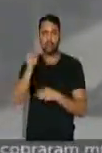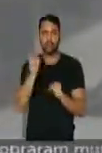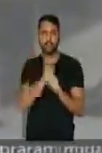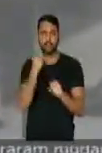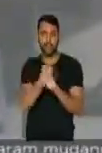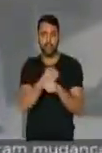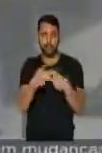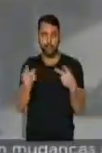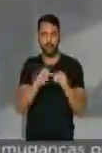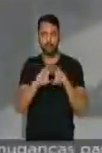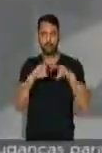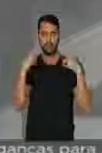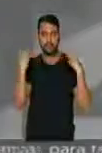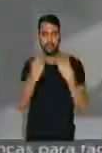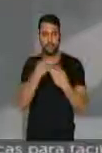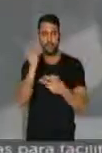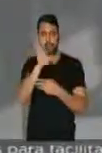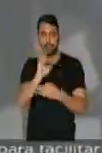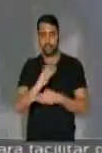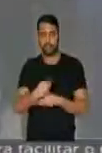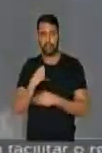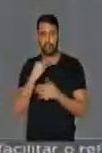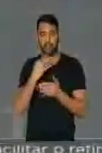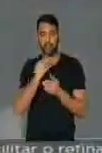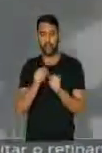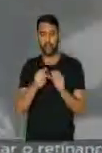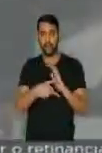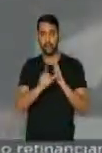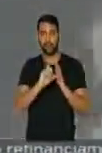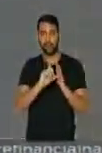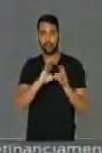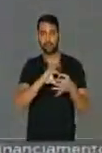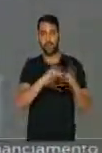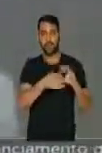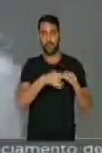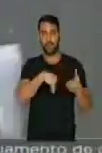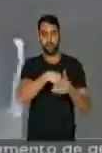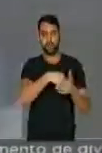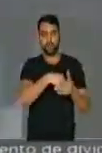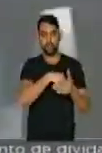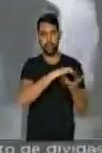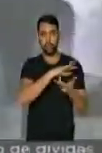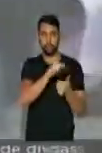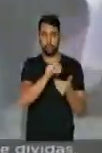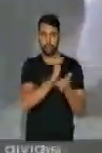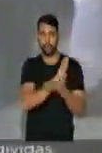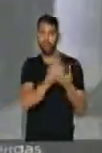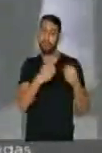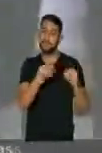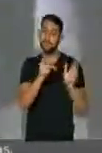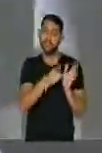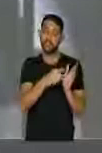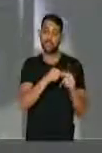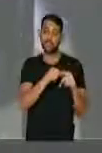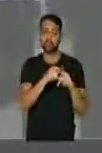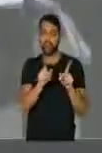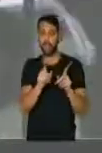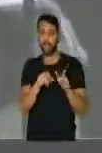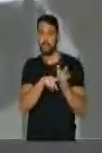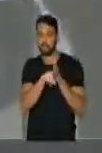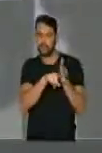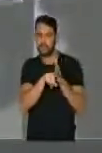dos estádios no Brasil inteiro, que aí é pré-olímpico, da Copa do Mundo, merecesse aí sim uma